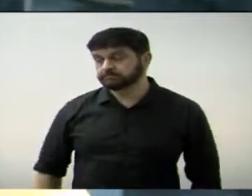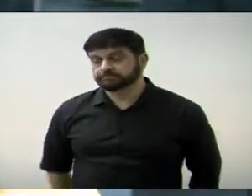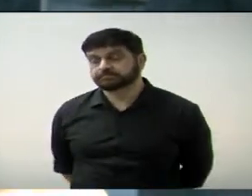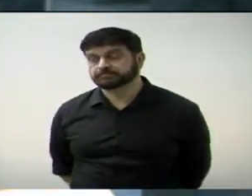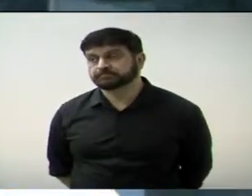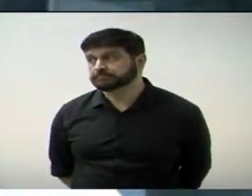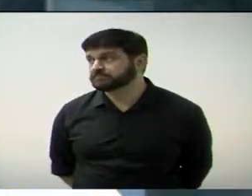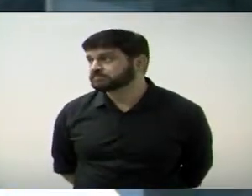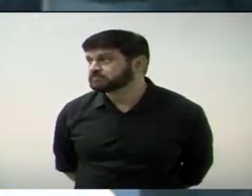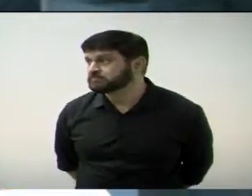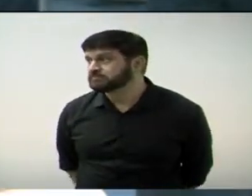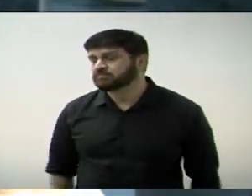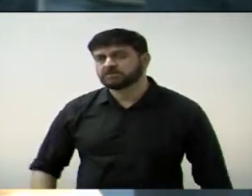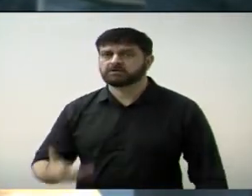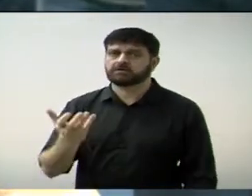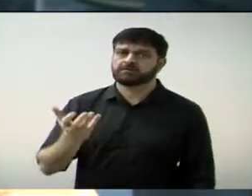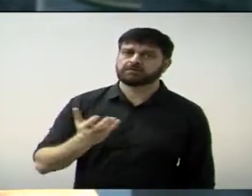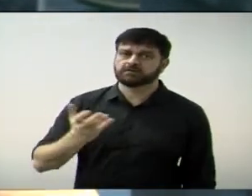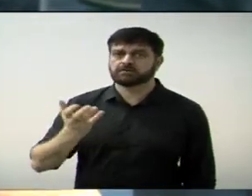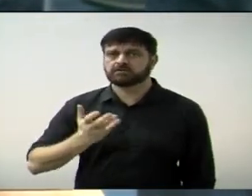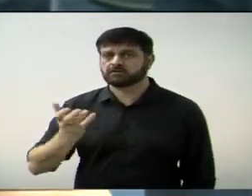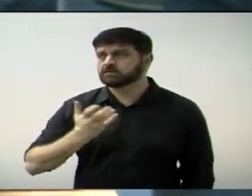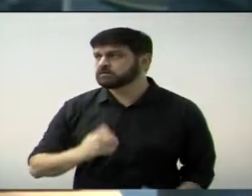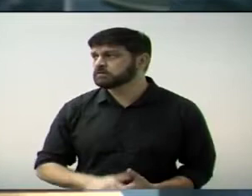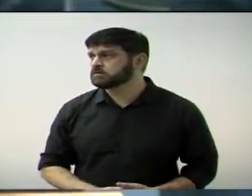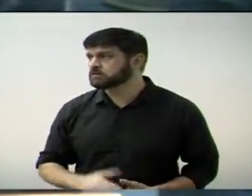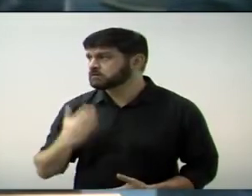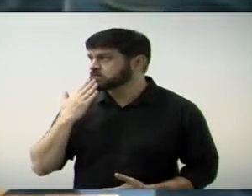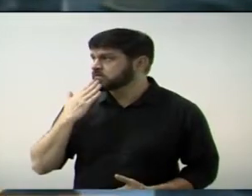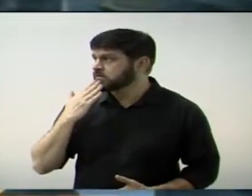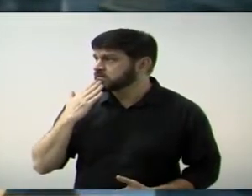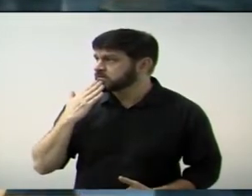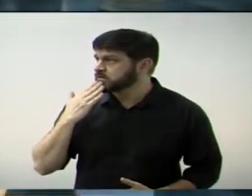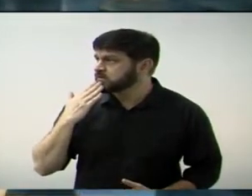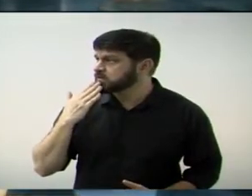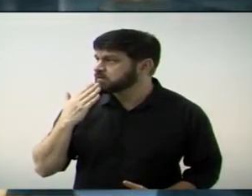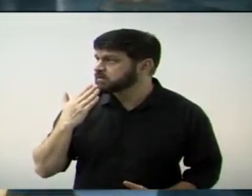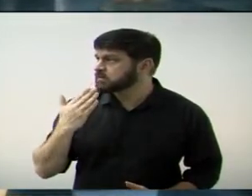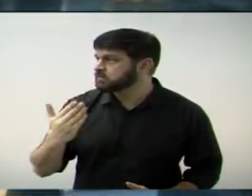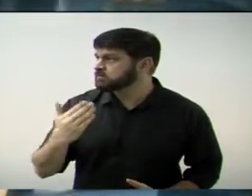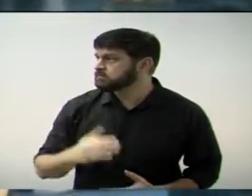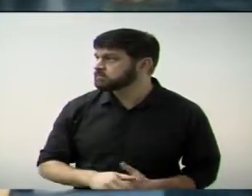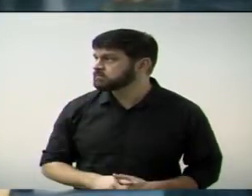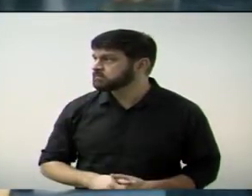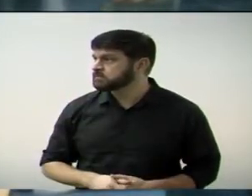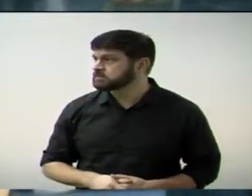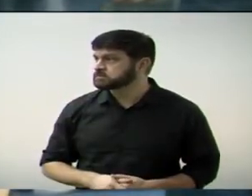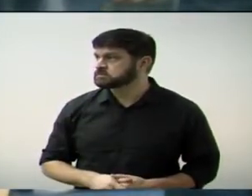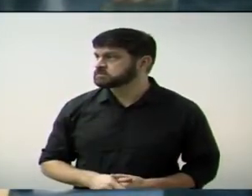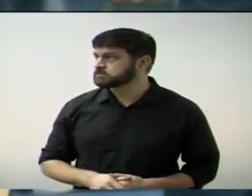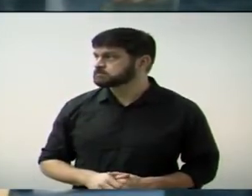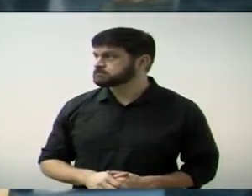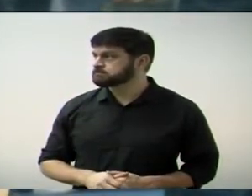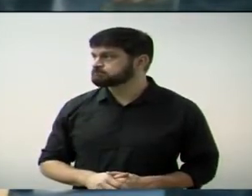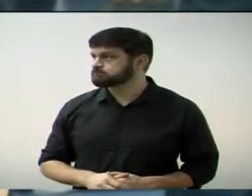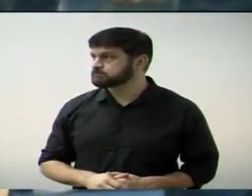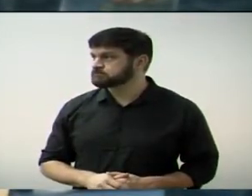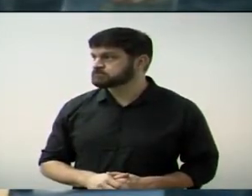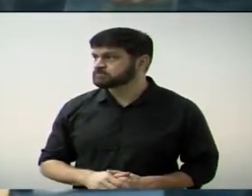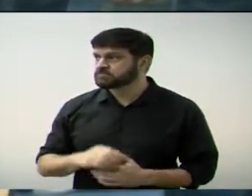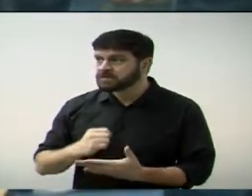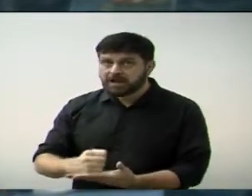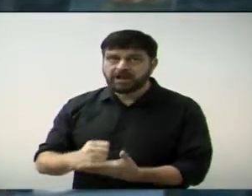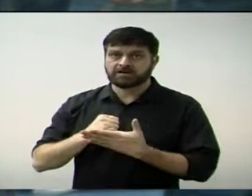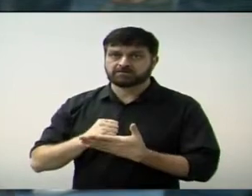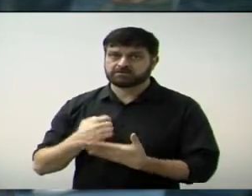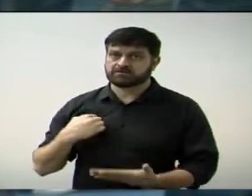vereadora, eu queria pedir aqui à senhora professora para poder dar um auxílio